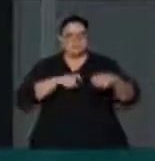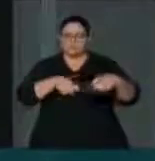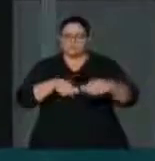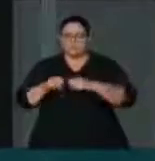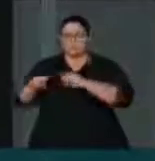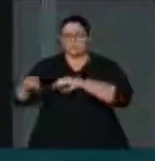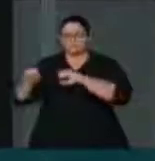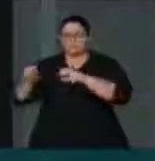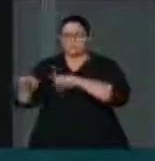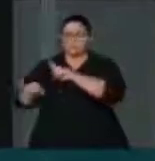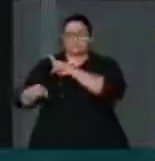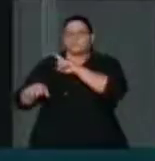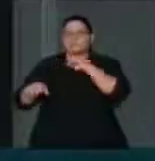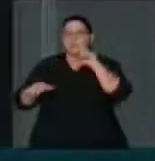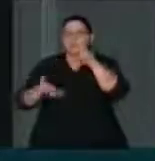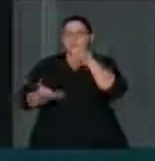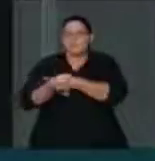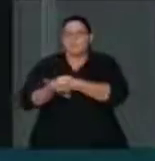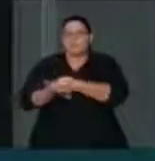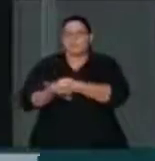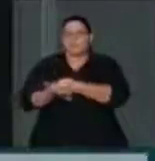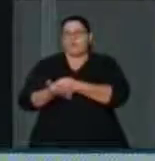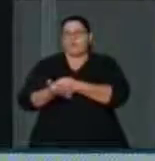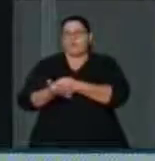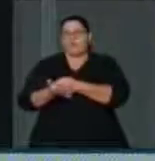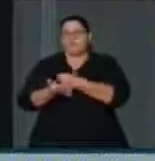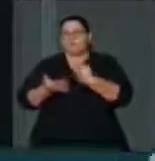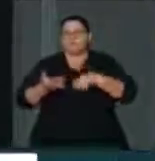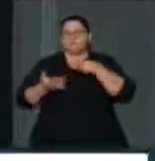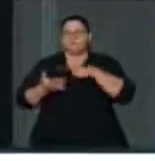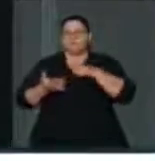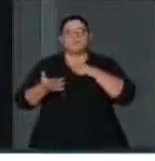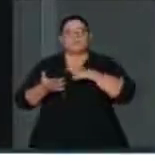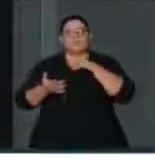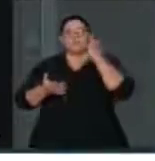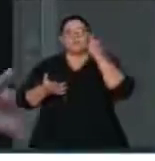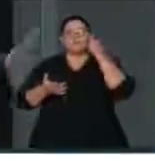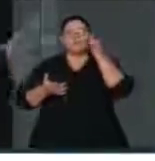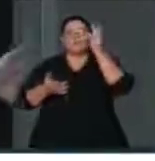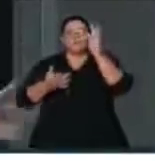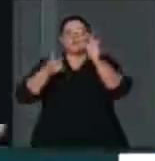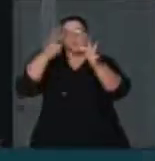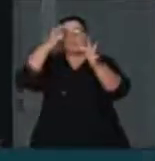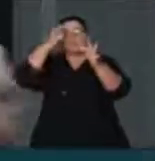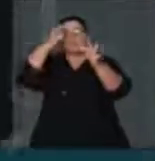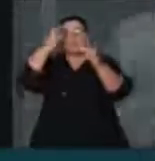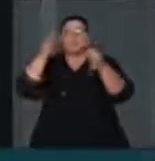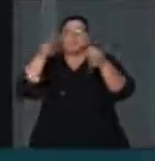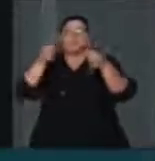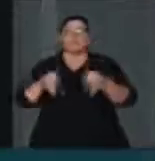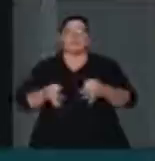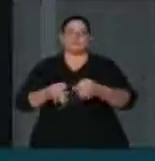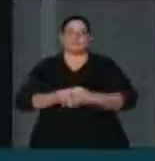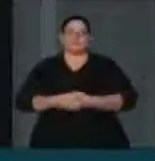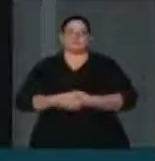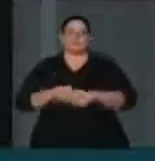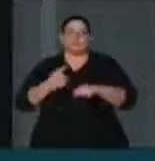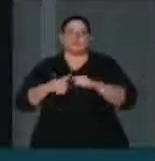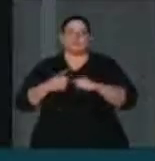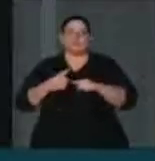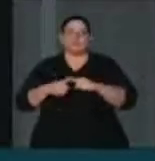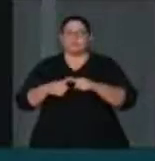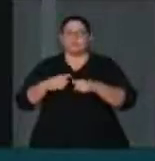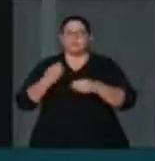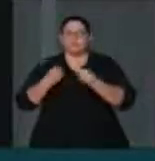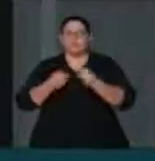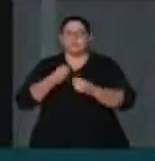ter como prioridade do Estado brasileiro. Senão, as futuras gerações terão que ocupar essa casa mais uma vez. Os senhores